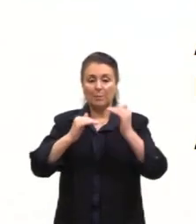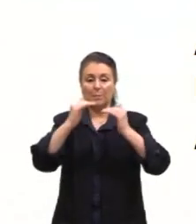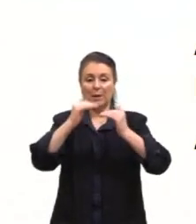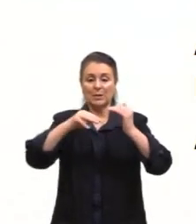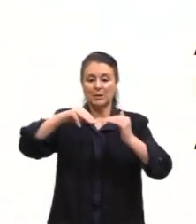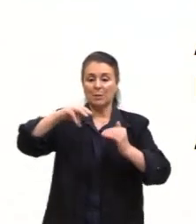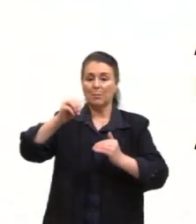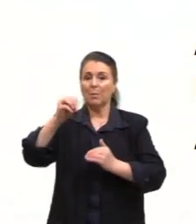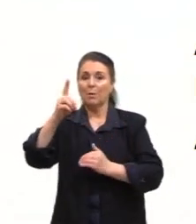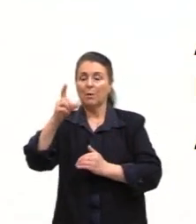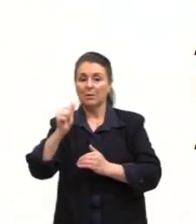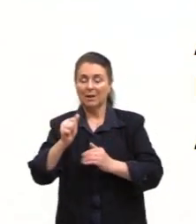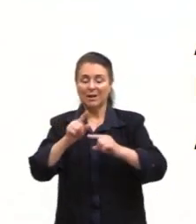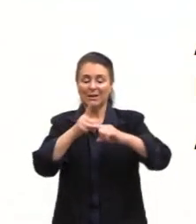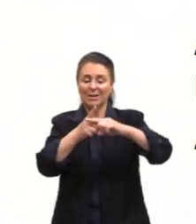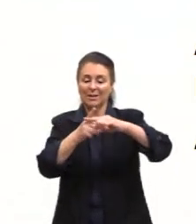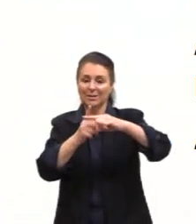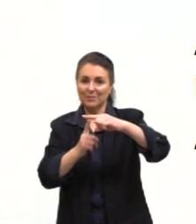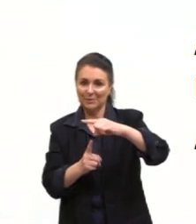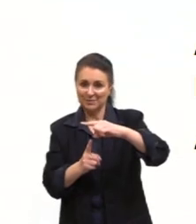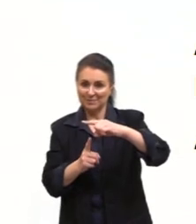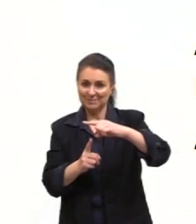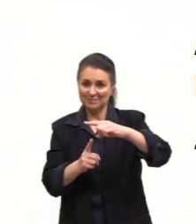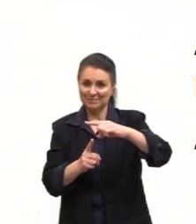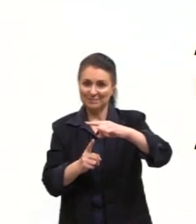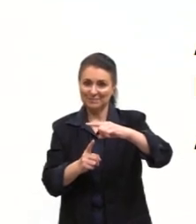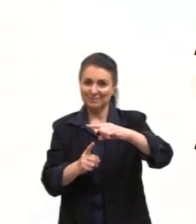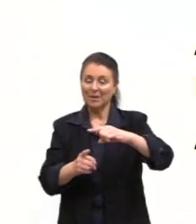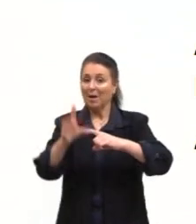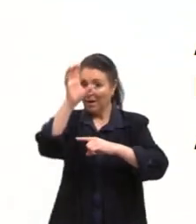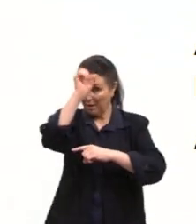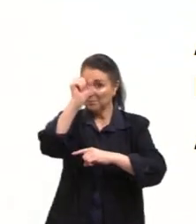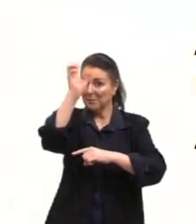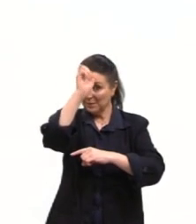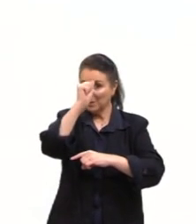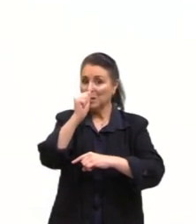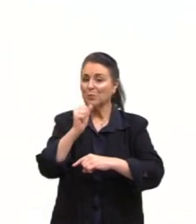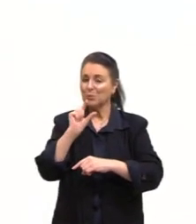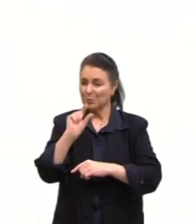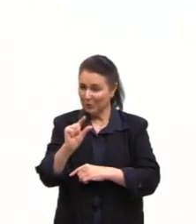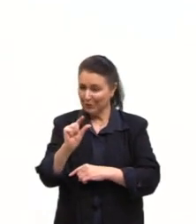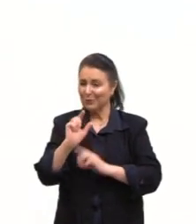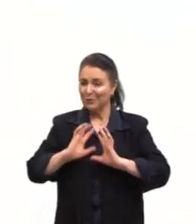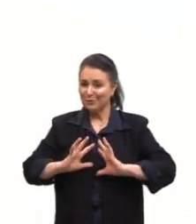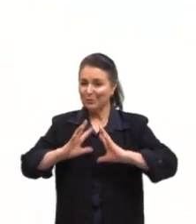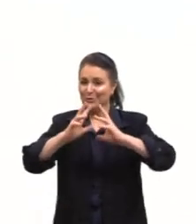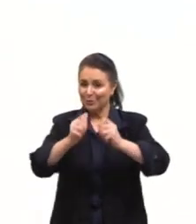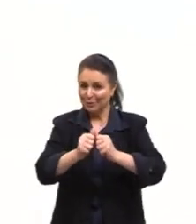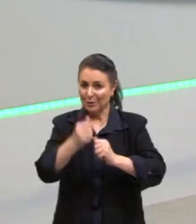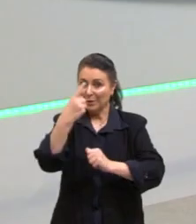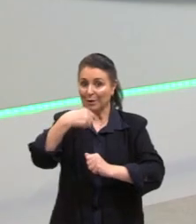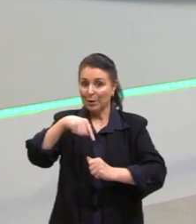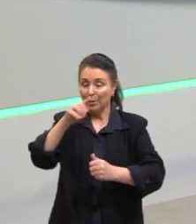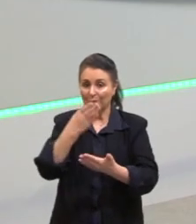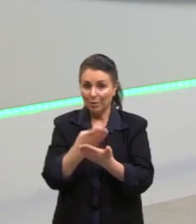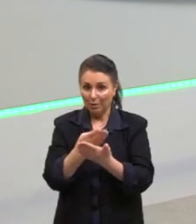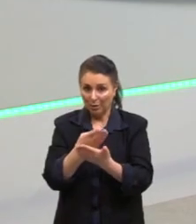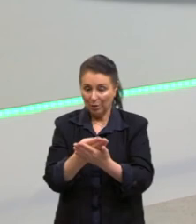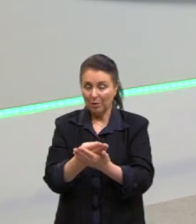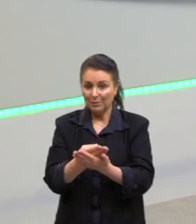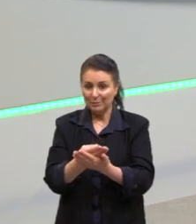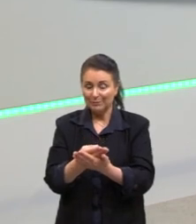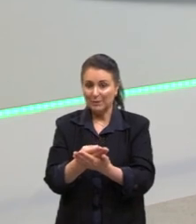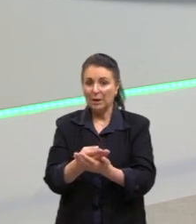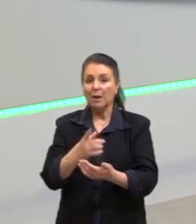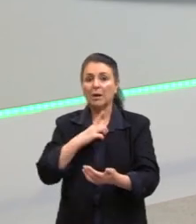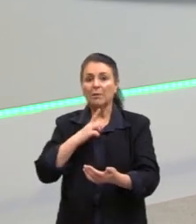moda e mediana. Trabalhamos aí um pouco de tudo, né? Na próxima aula, nós vamos estudar